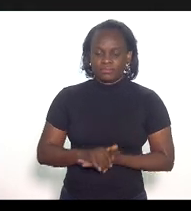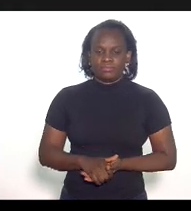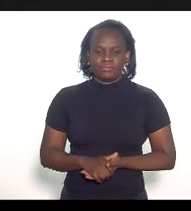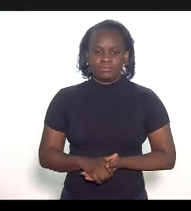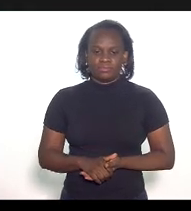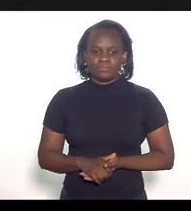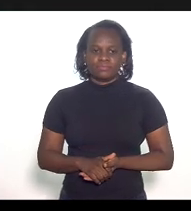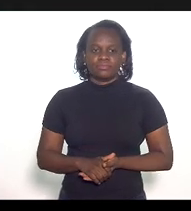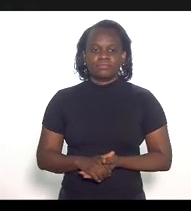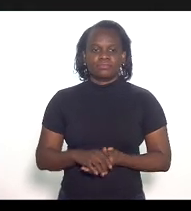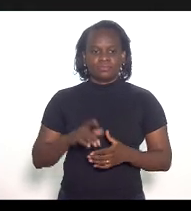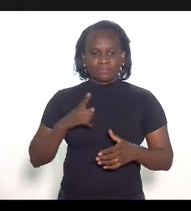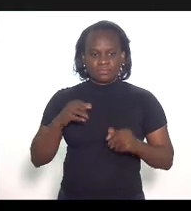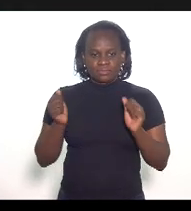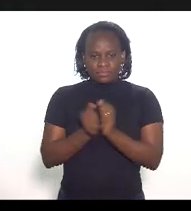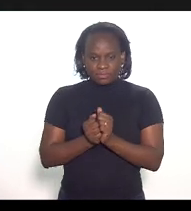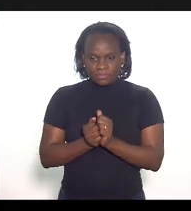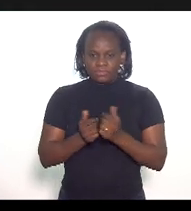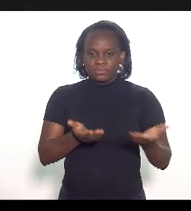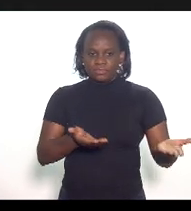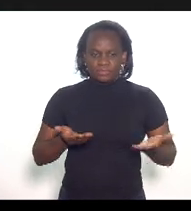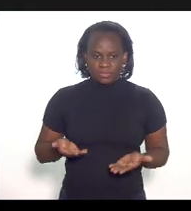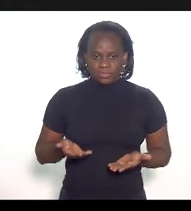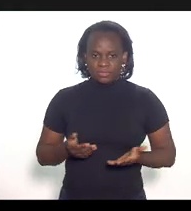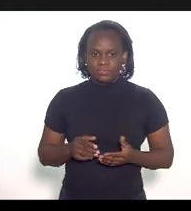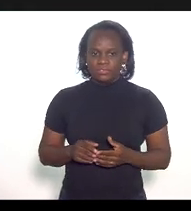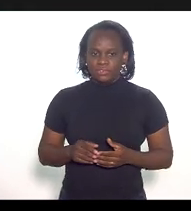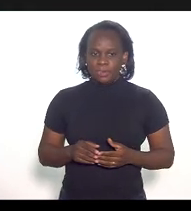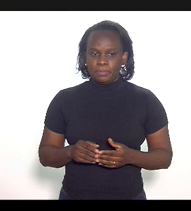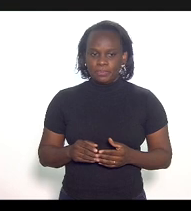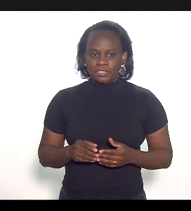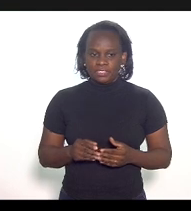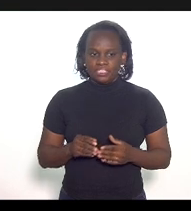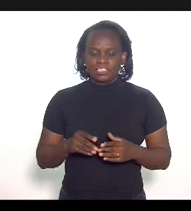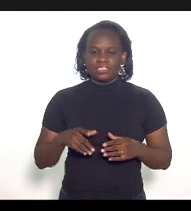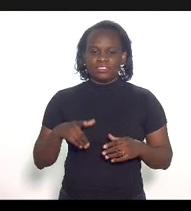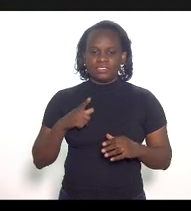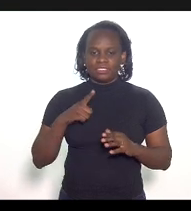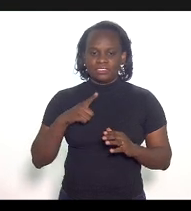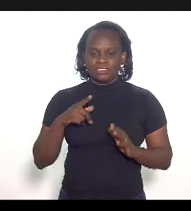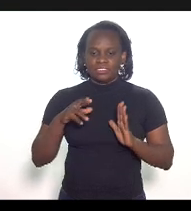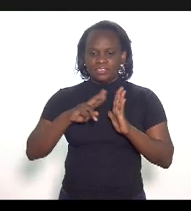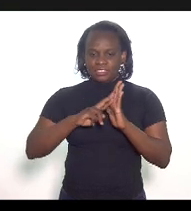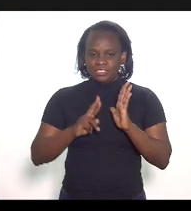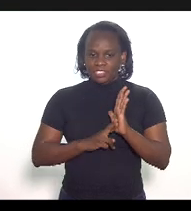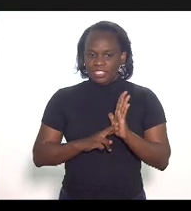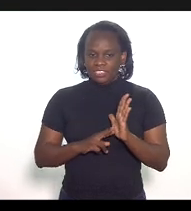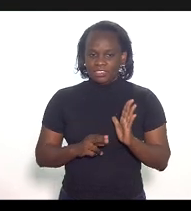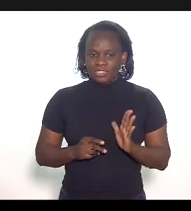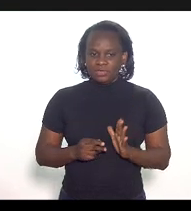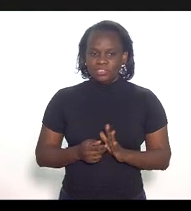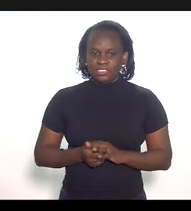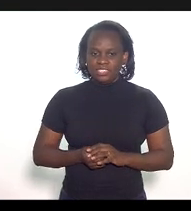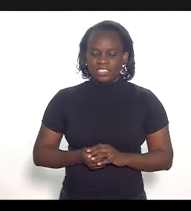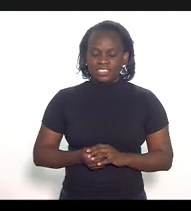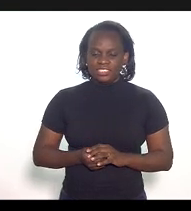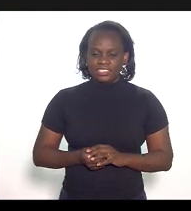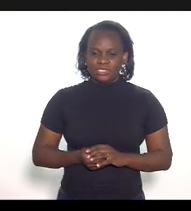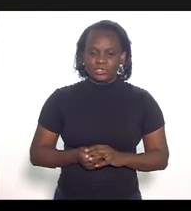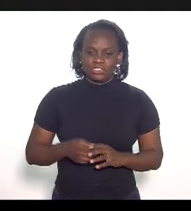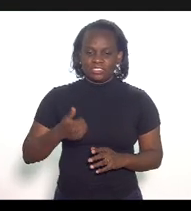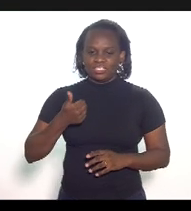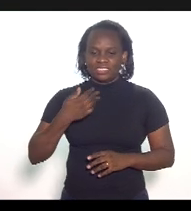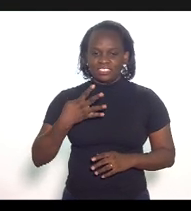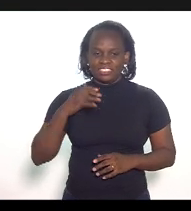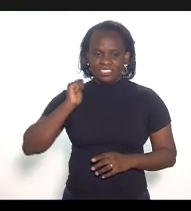Consoante convocação nos termos regimentais de 14